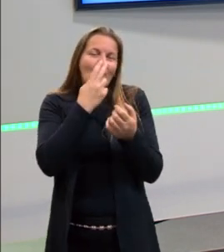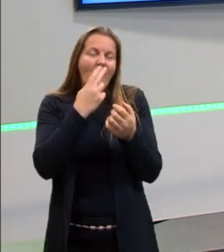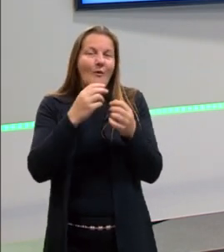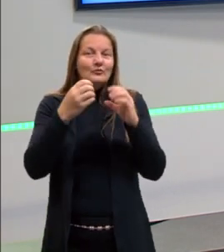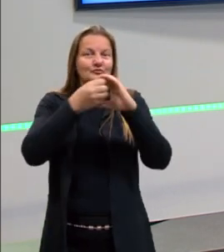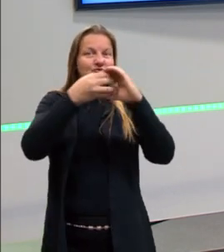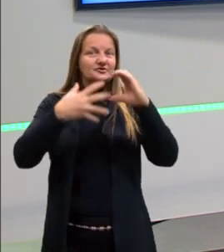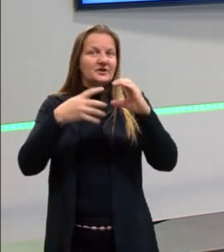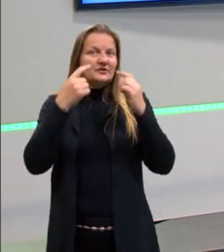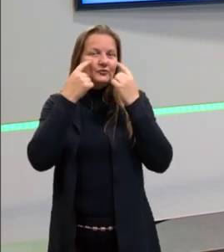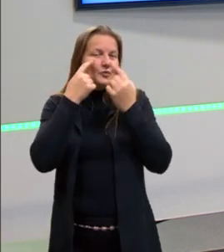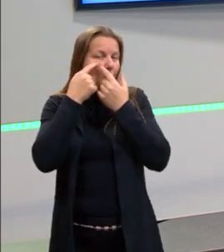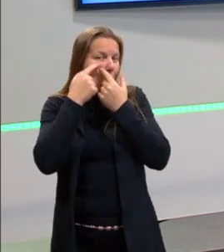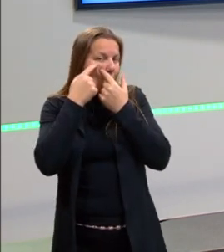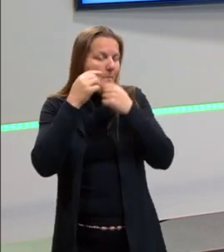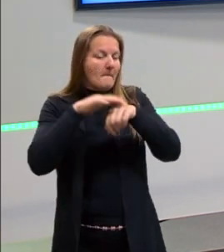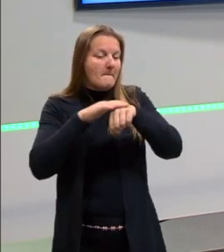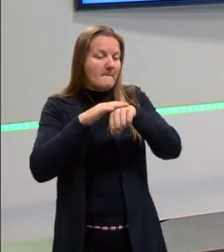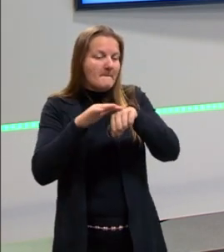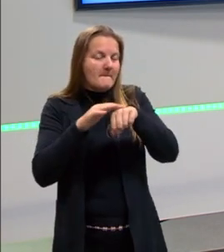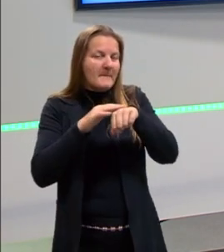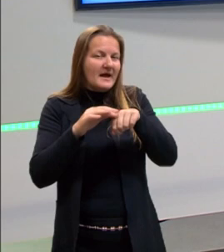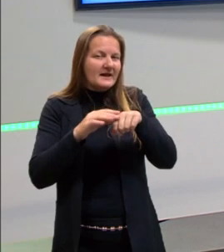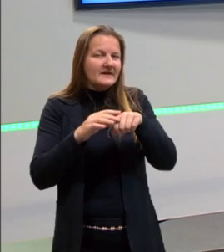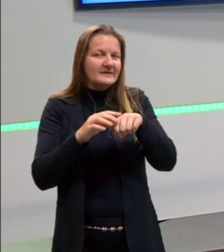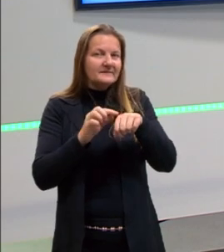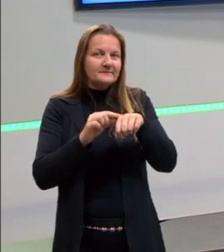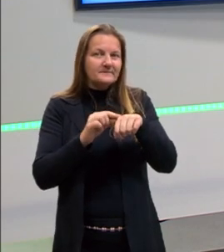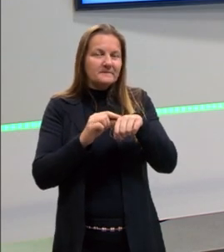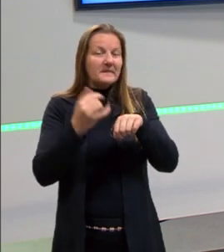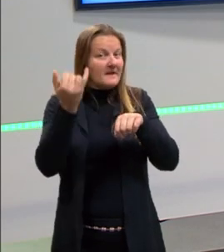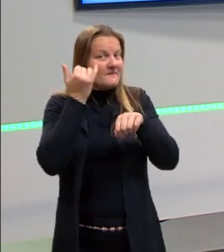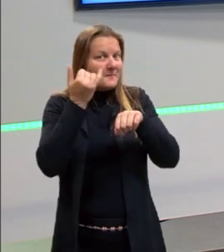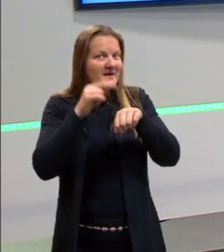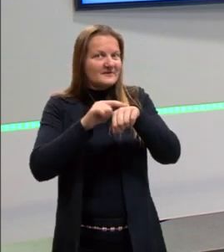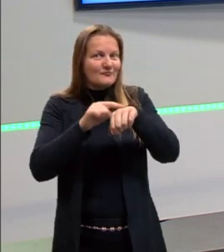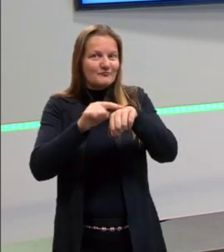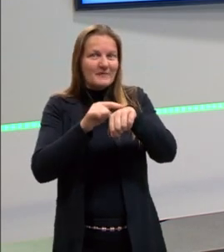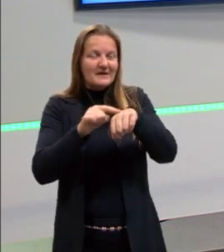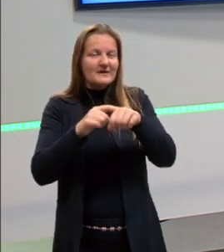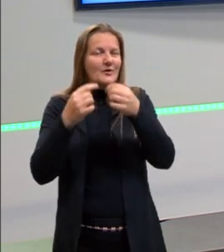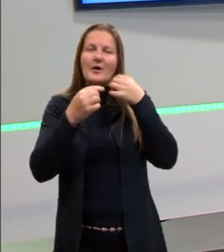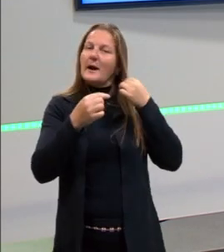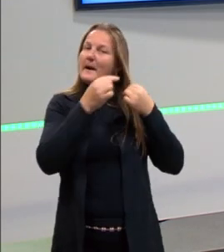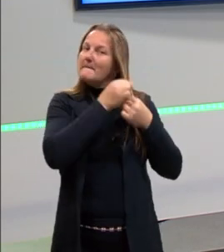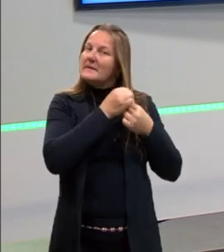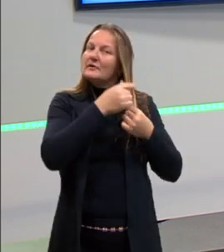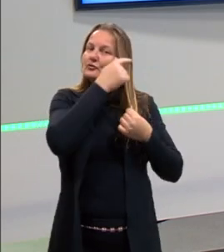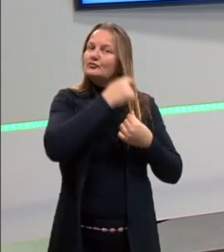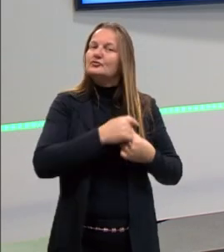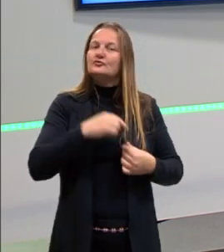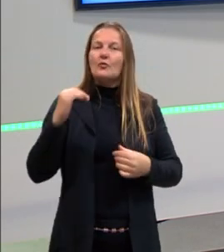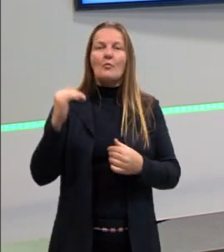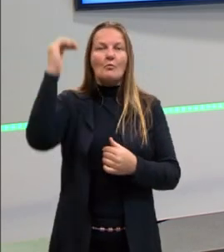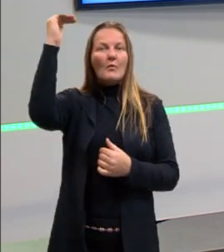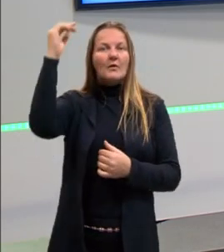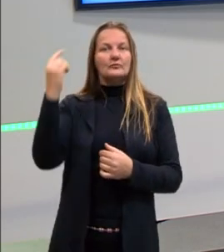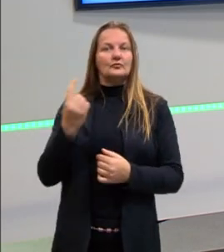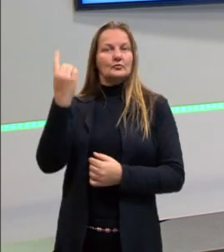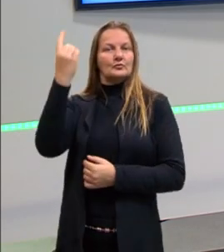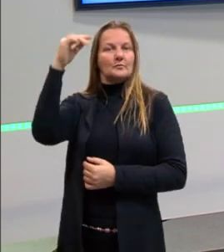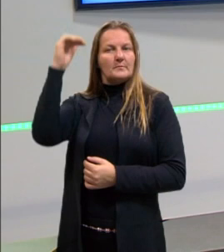que é o tom, a cor da pele, o jeito do nariz, a forma do cabelo, se a pessoa é alta, se é baixa,